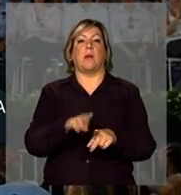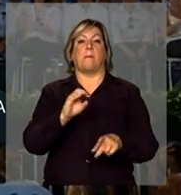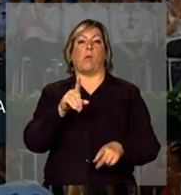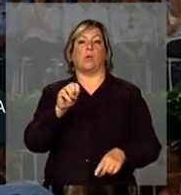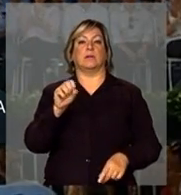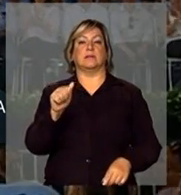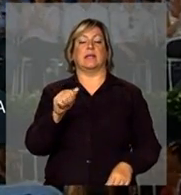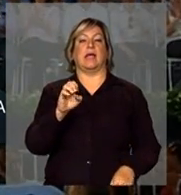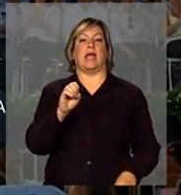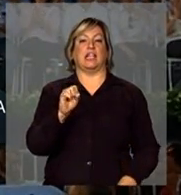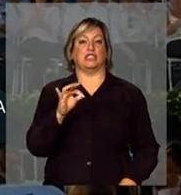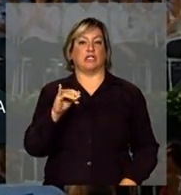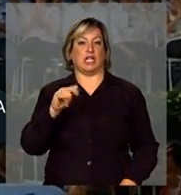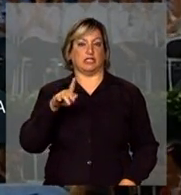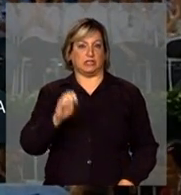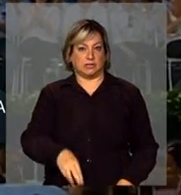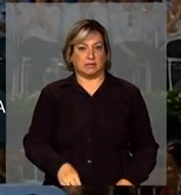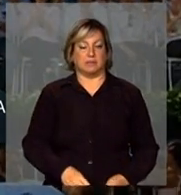Estiagem.